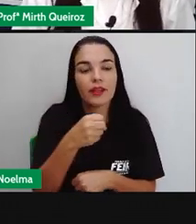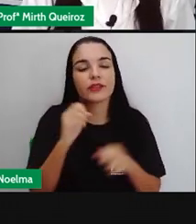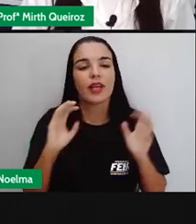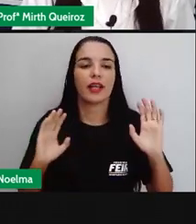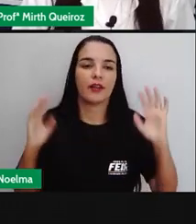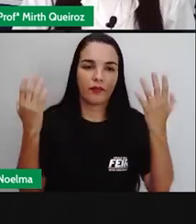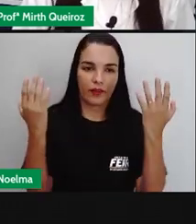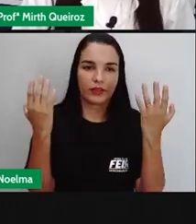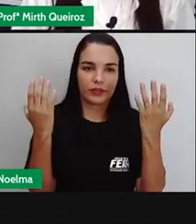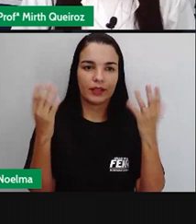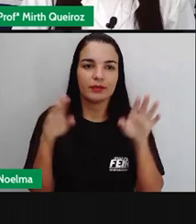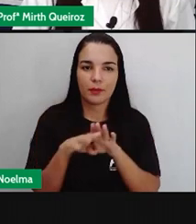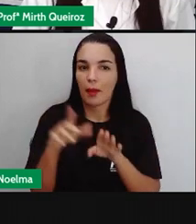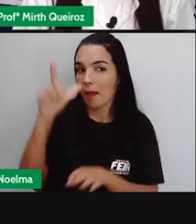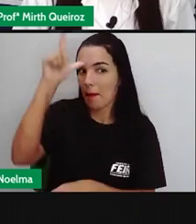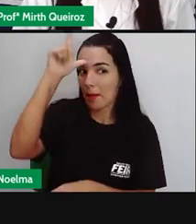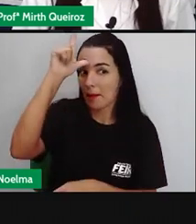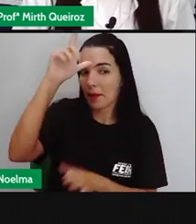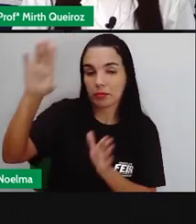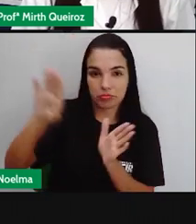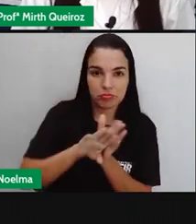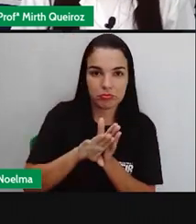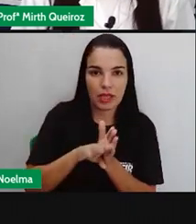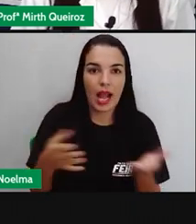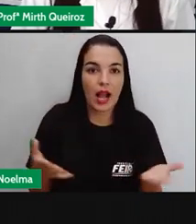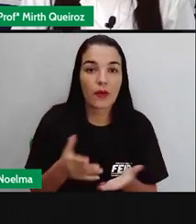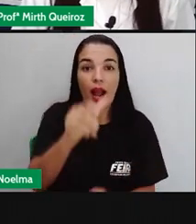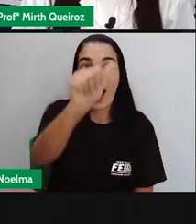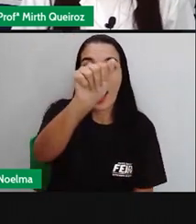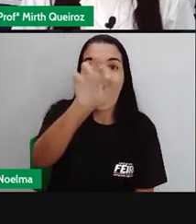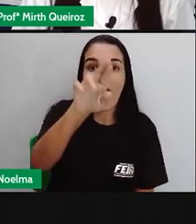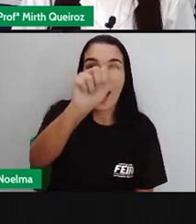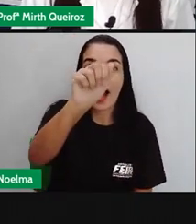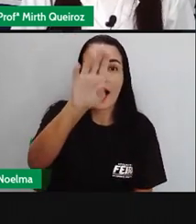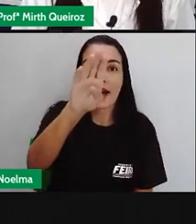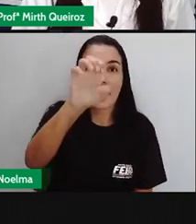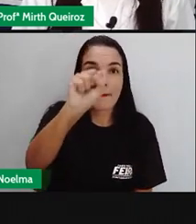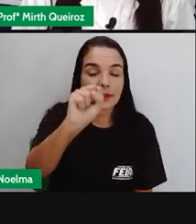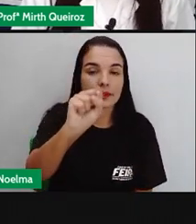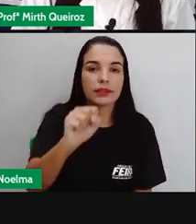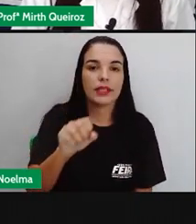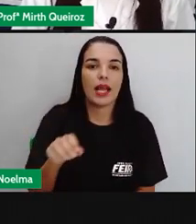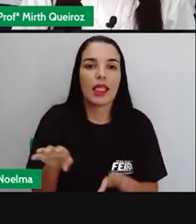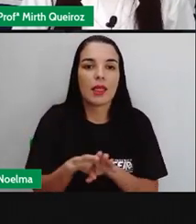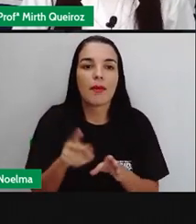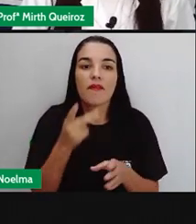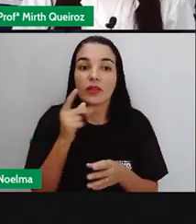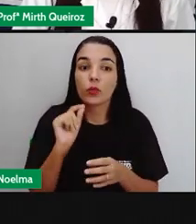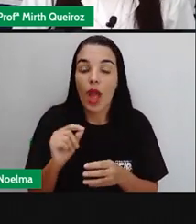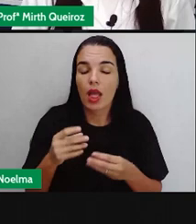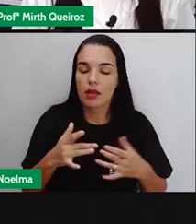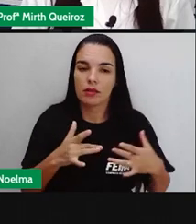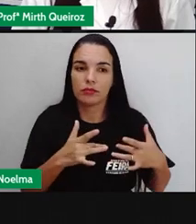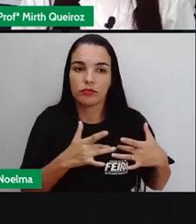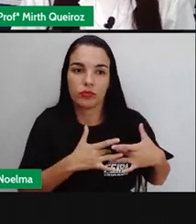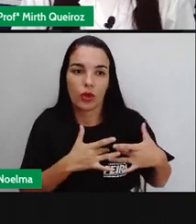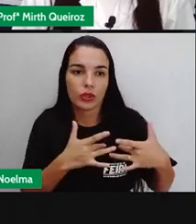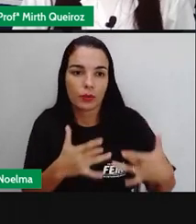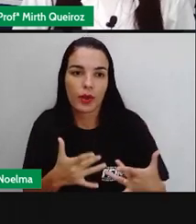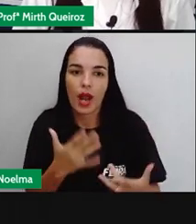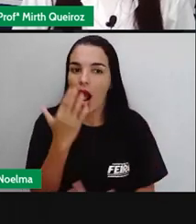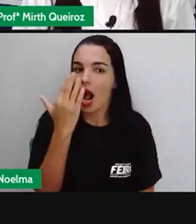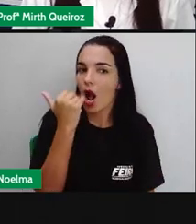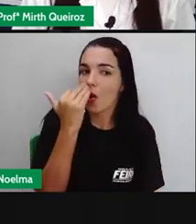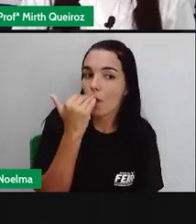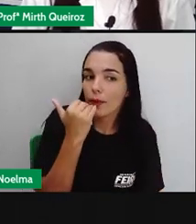cerveja e festas também aí alemães. Árabes e libaneses influenciaram na culinária, como por